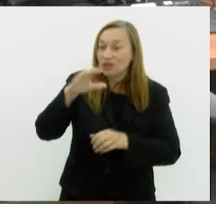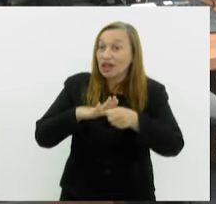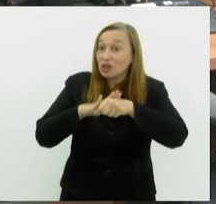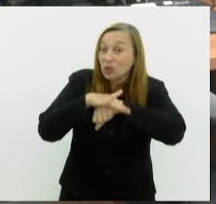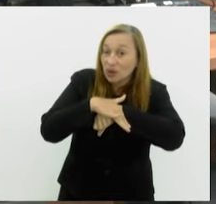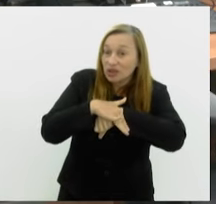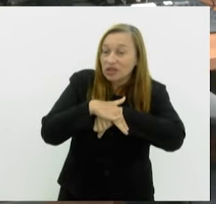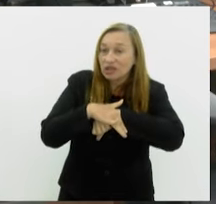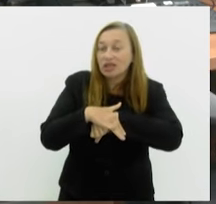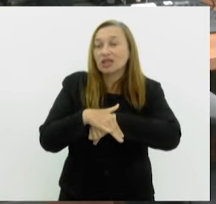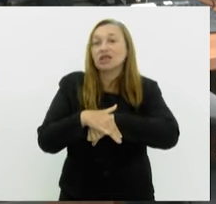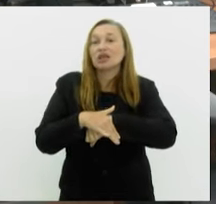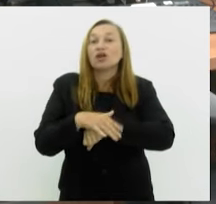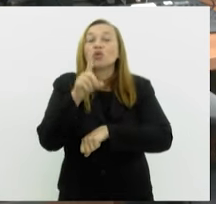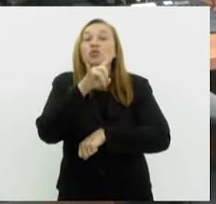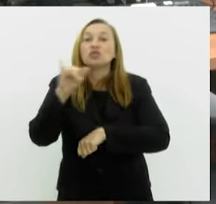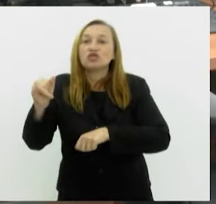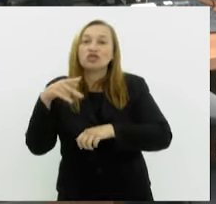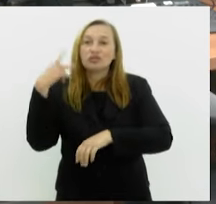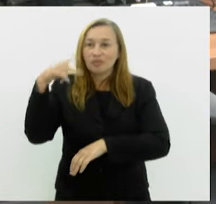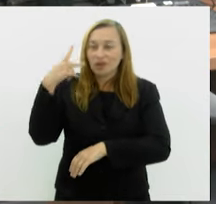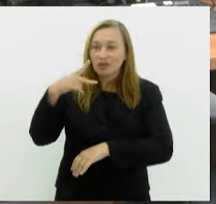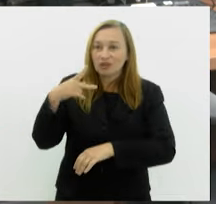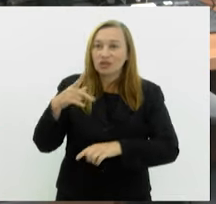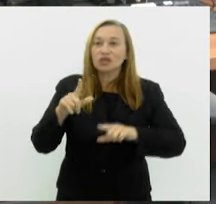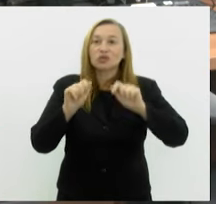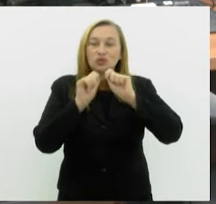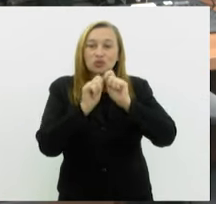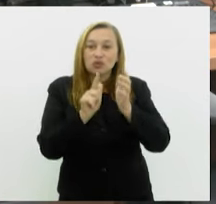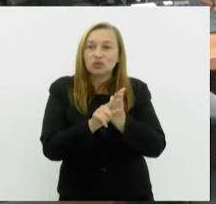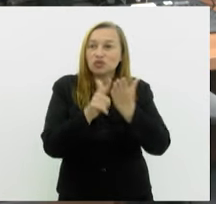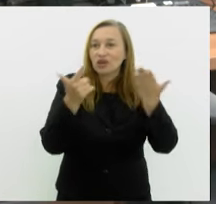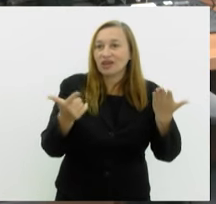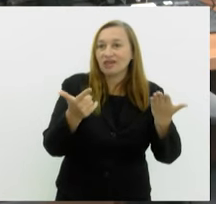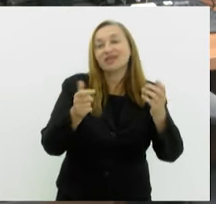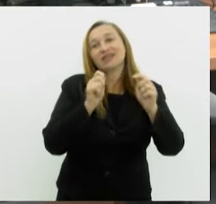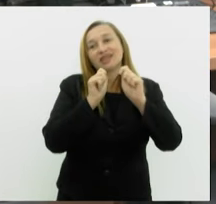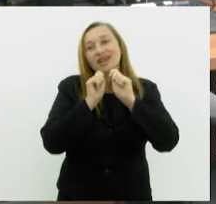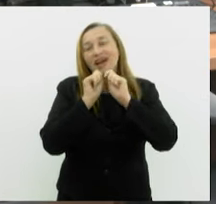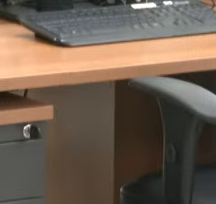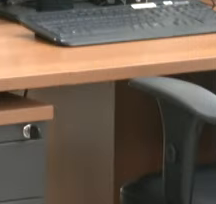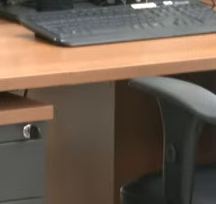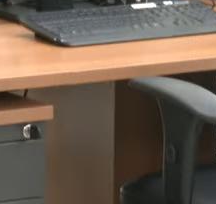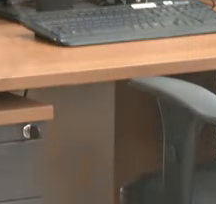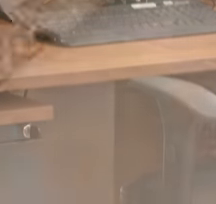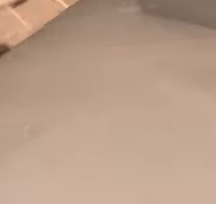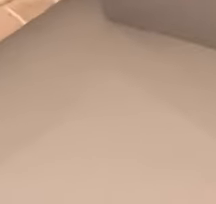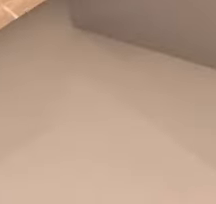você acompanha o Dia do Parlamento no Jornal da Alerje. Até lá, eu te vejo amanhã.